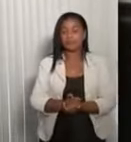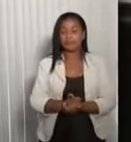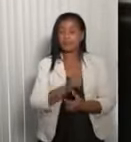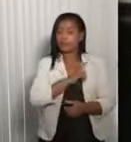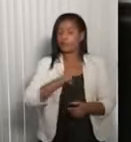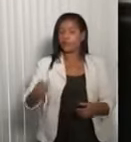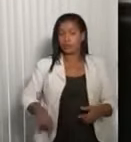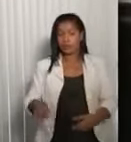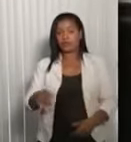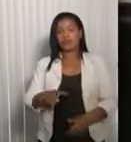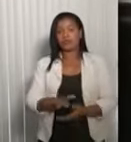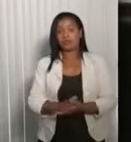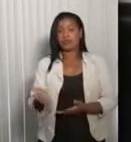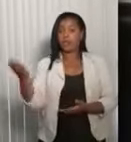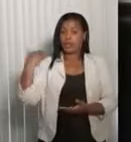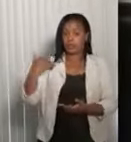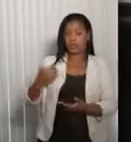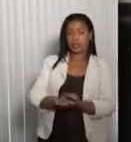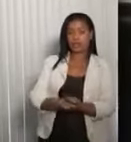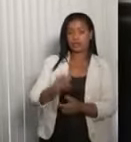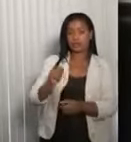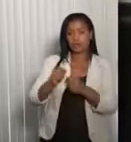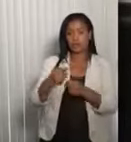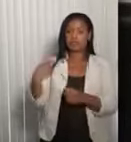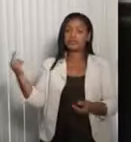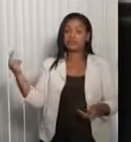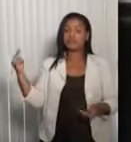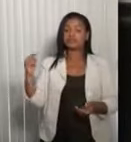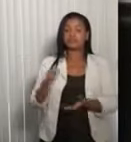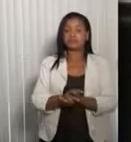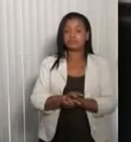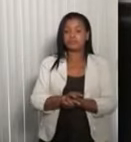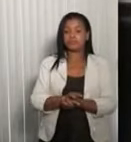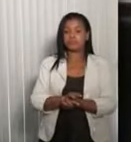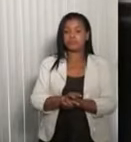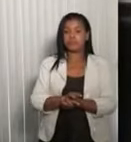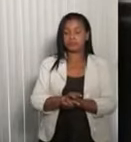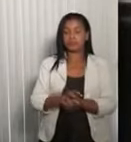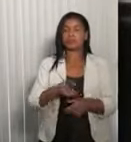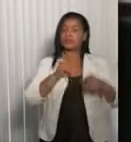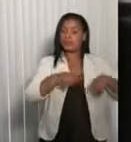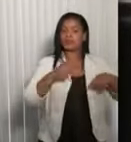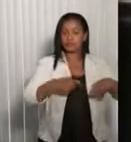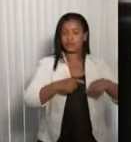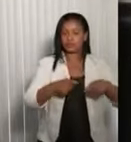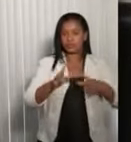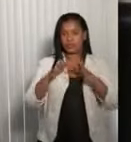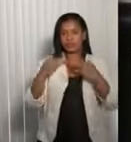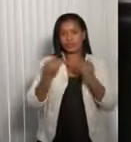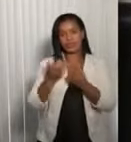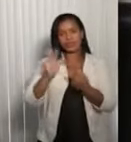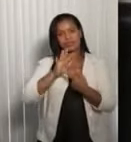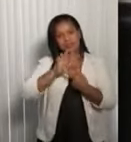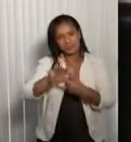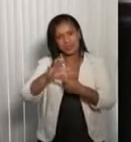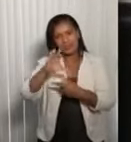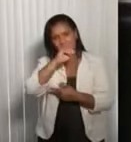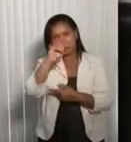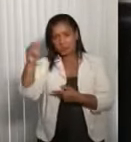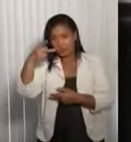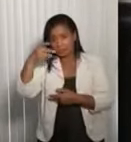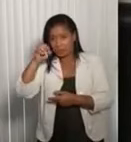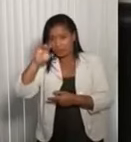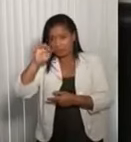Governador, o senhor tinha determinado que a gente aparecesse, nós da agricultura familiar, sempre com a imagem de uma cooperativa, de uma